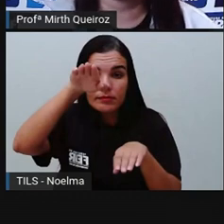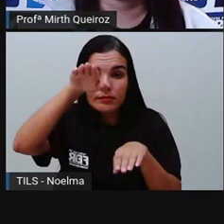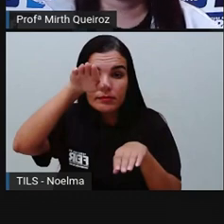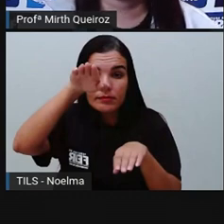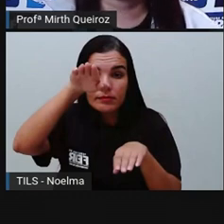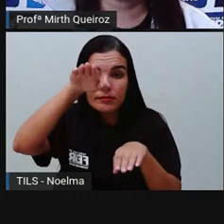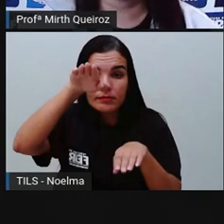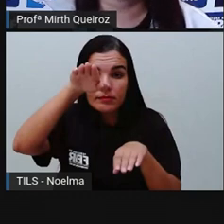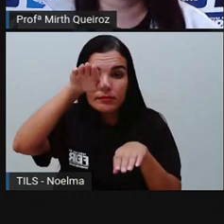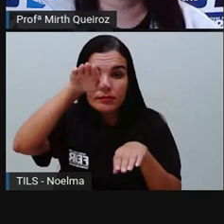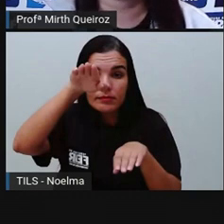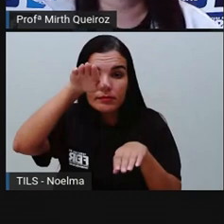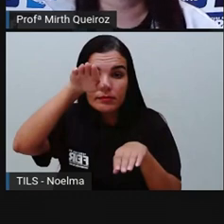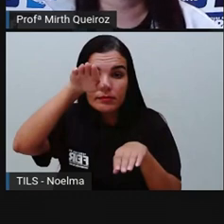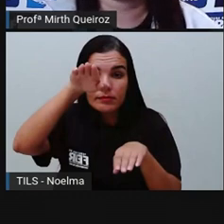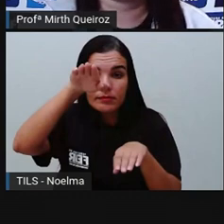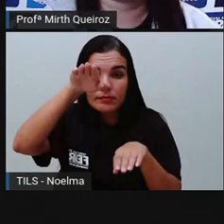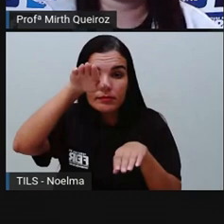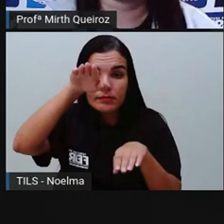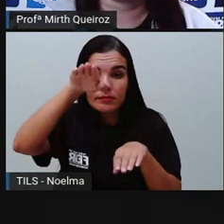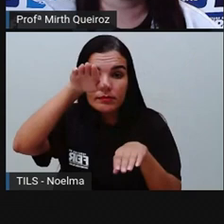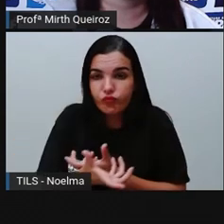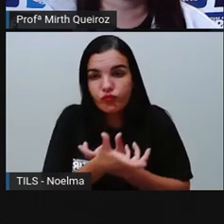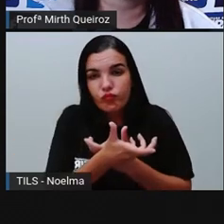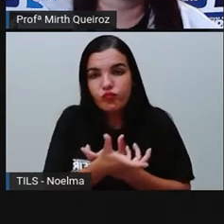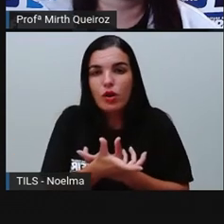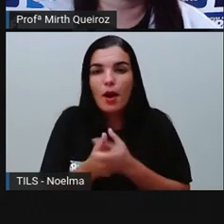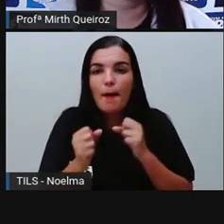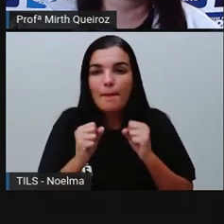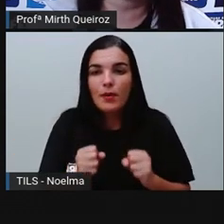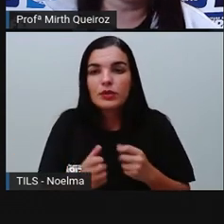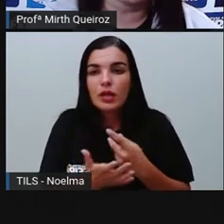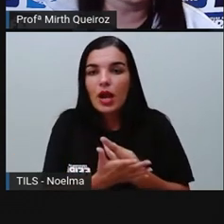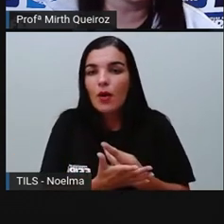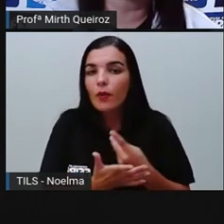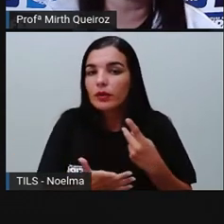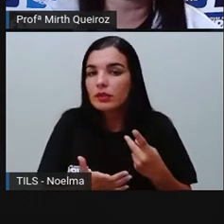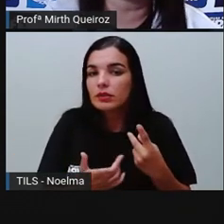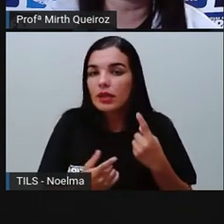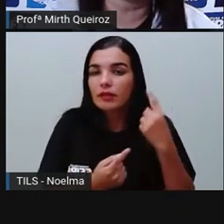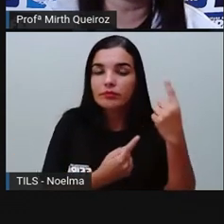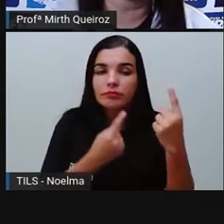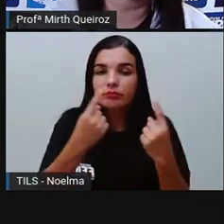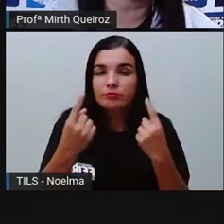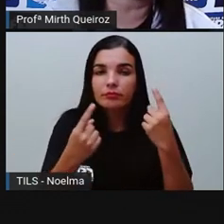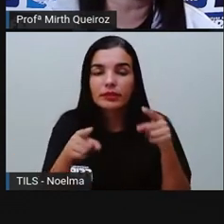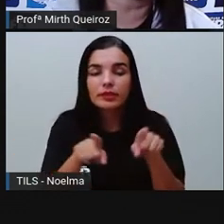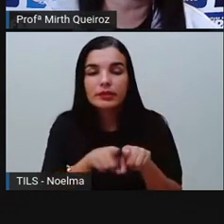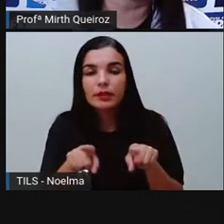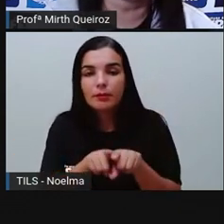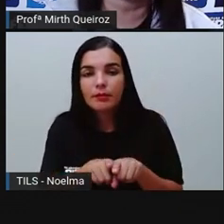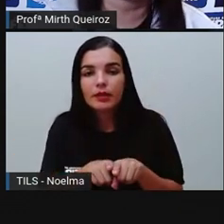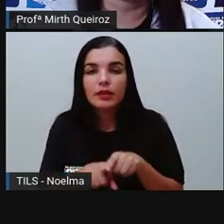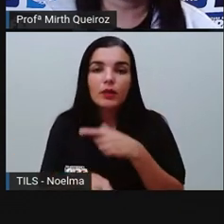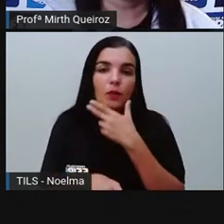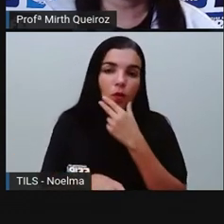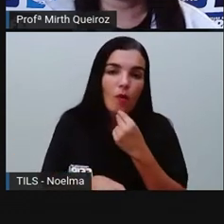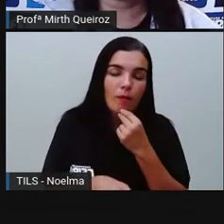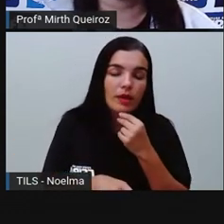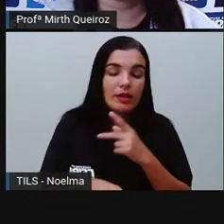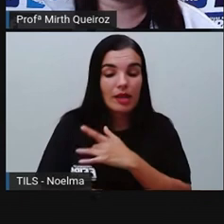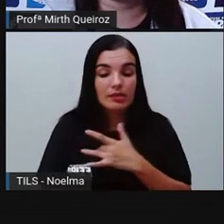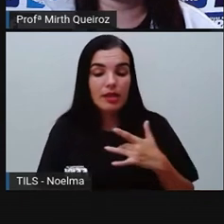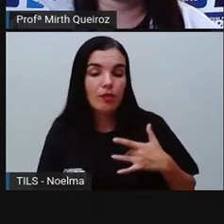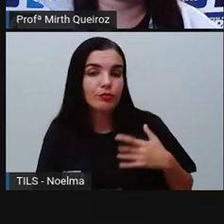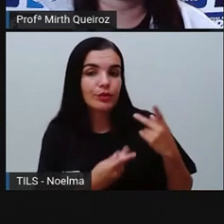matar inúmeras espécies de outros ecossistemas e até mesmo contaminar o homem e comprometer a sua saúde. Isso